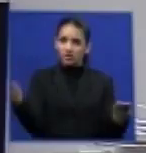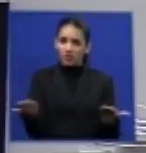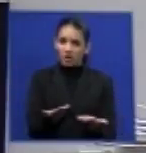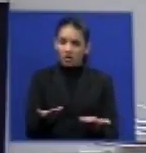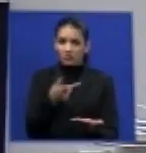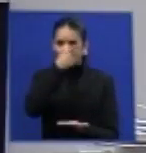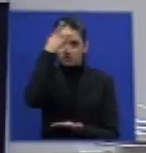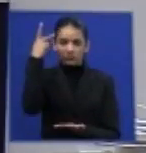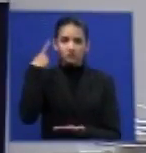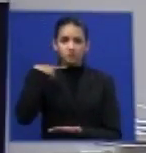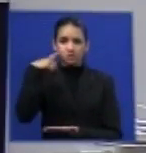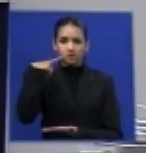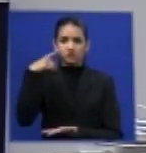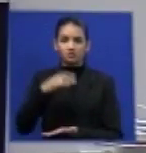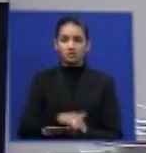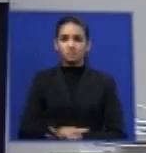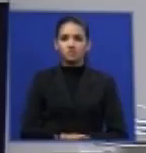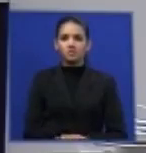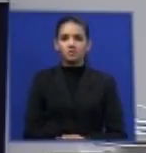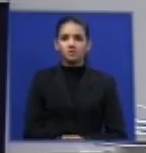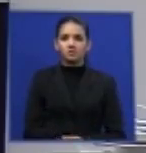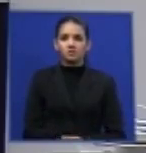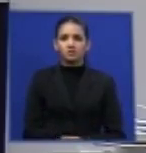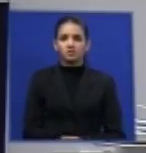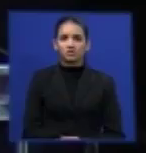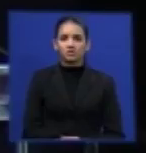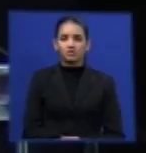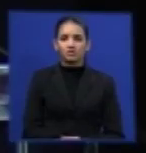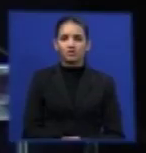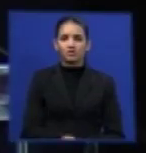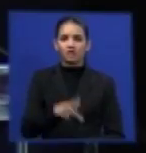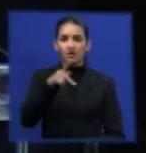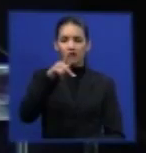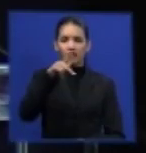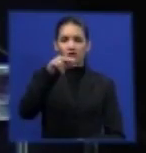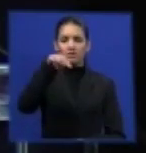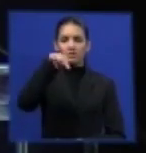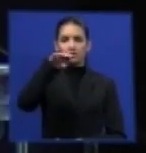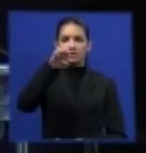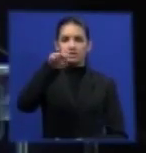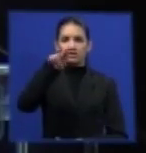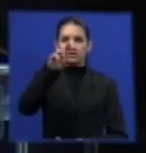advogado. a PNUBEC, no caso específico,